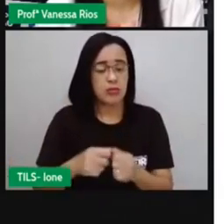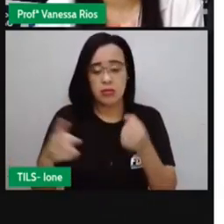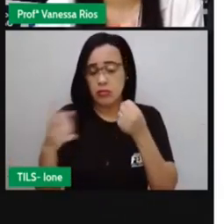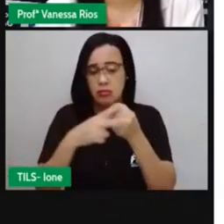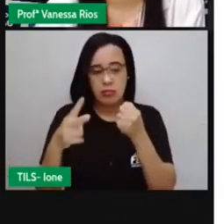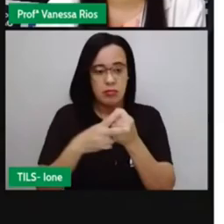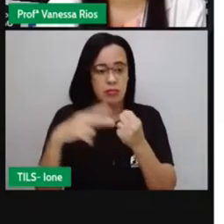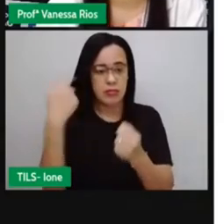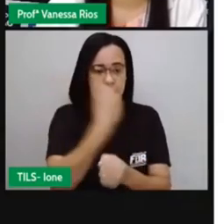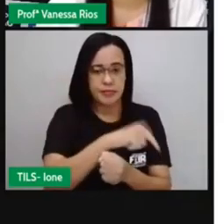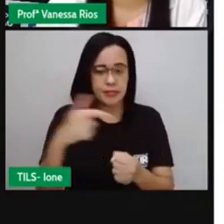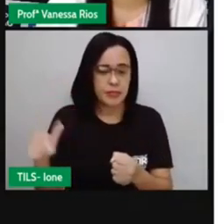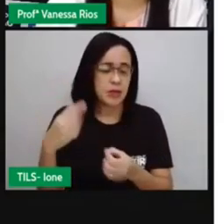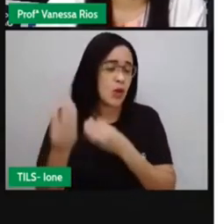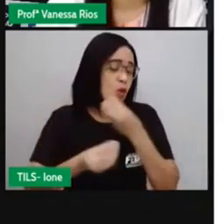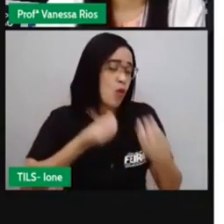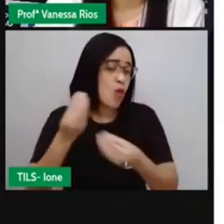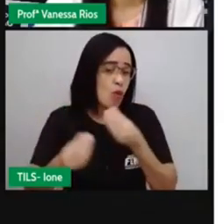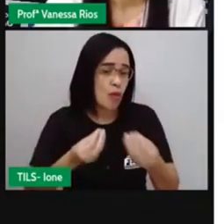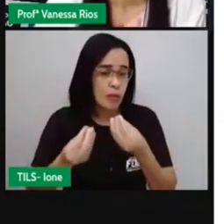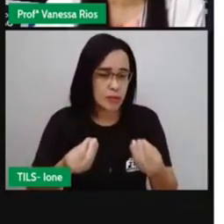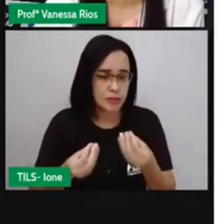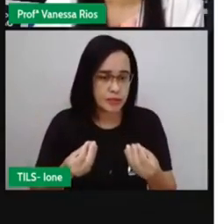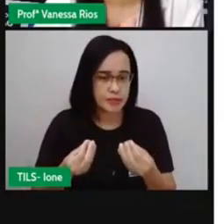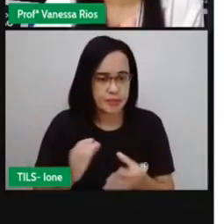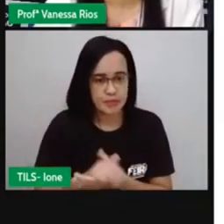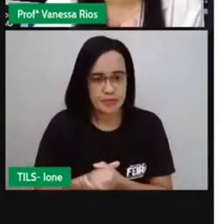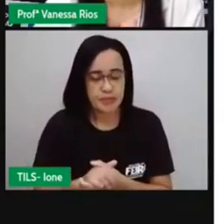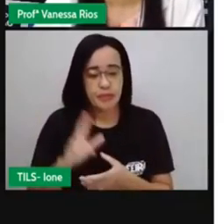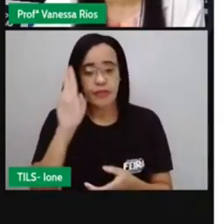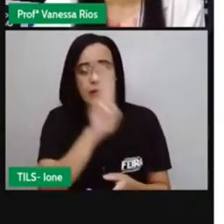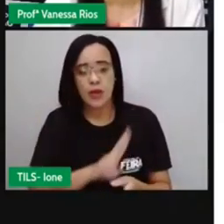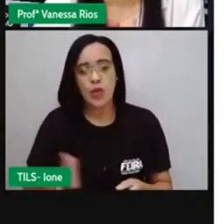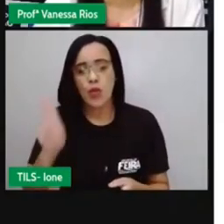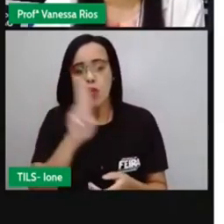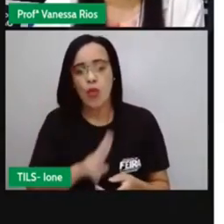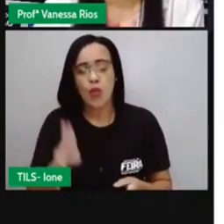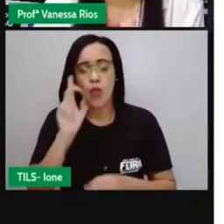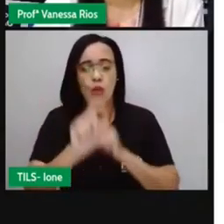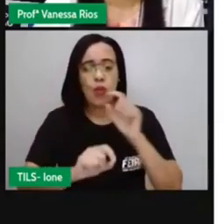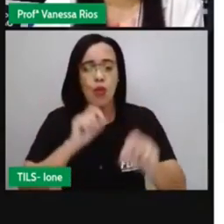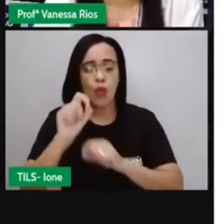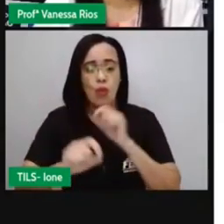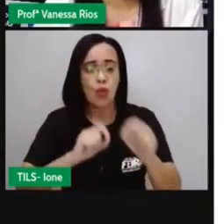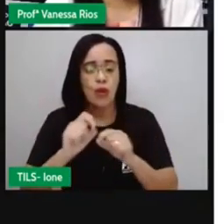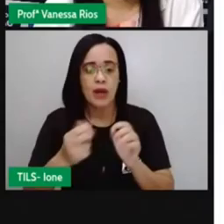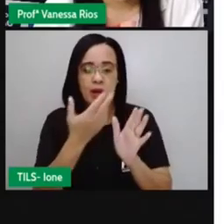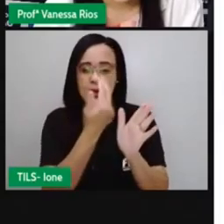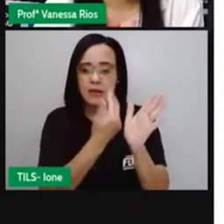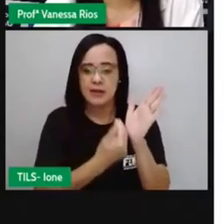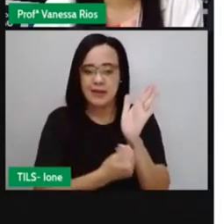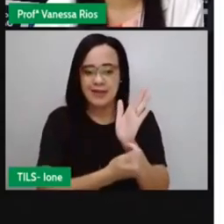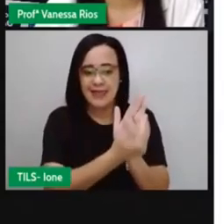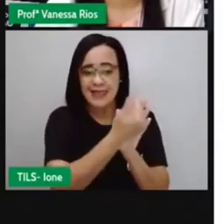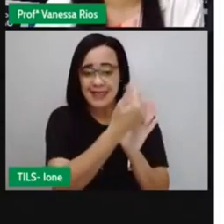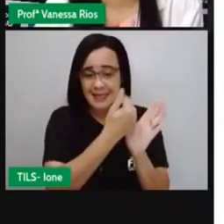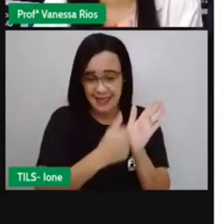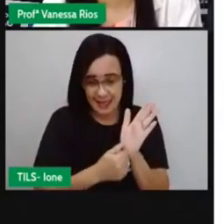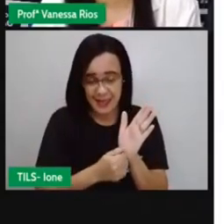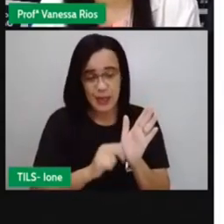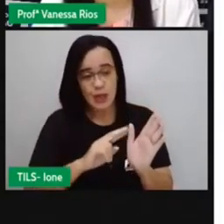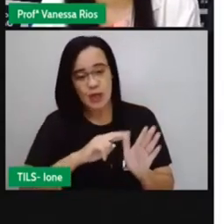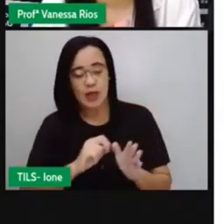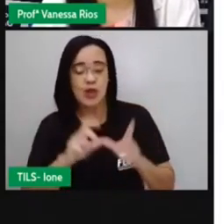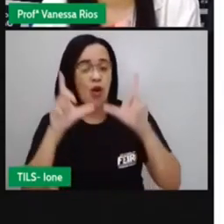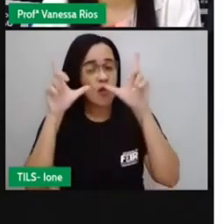Já a linguagem não verbal utiliza-se de símbolos e sinais visuais para que a